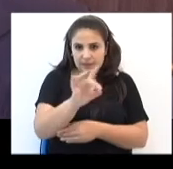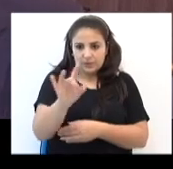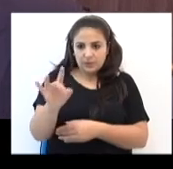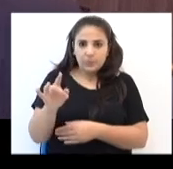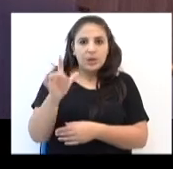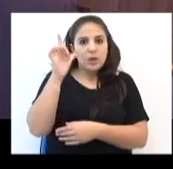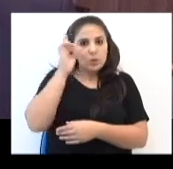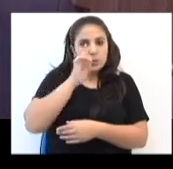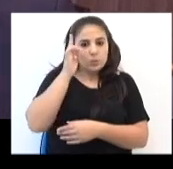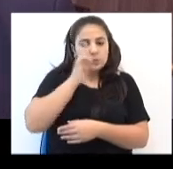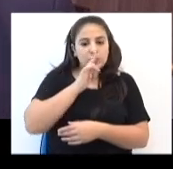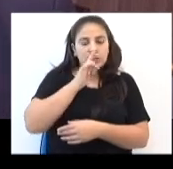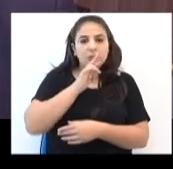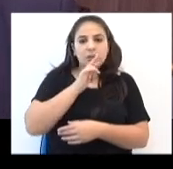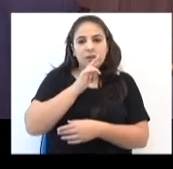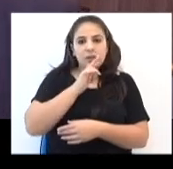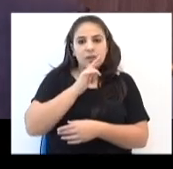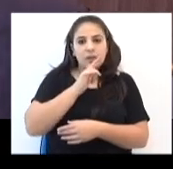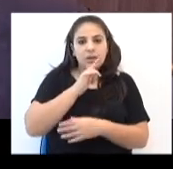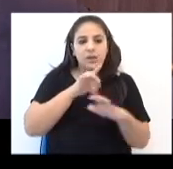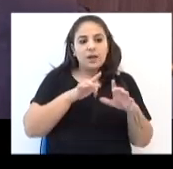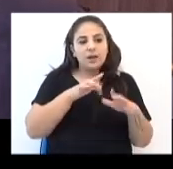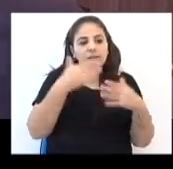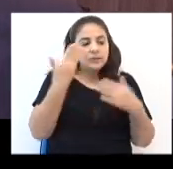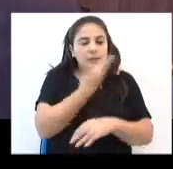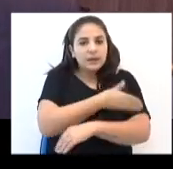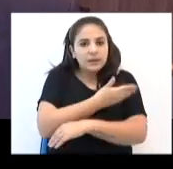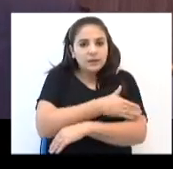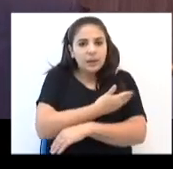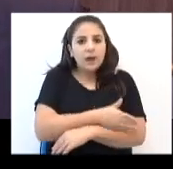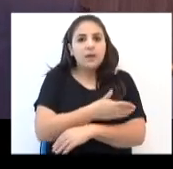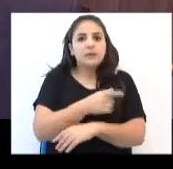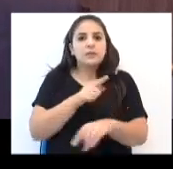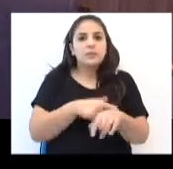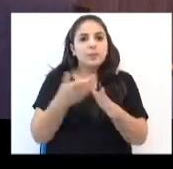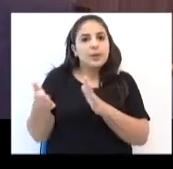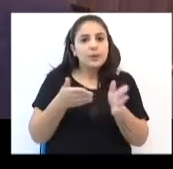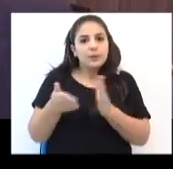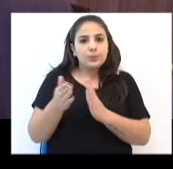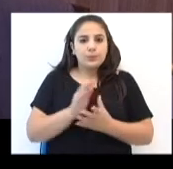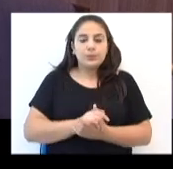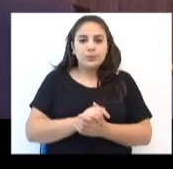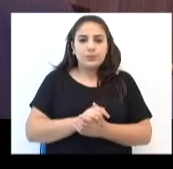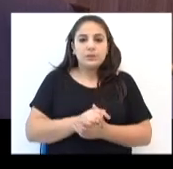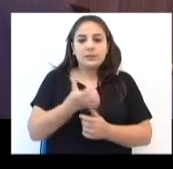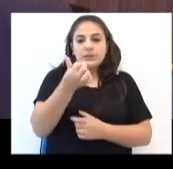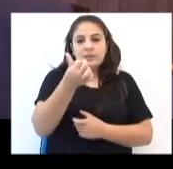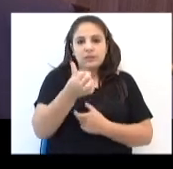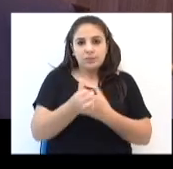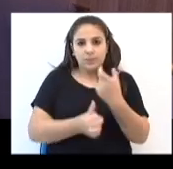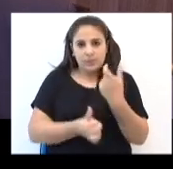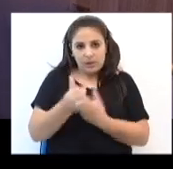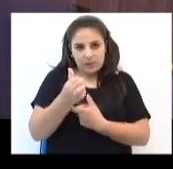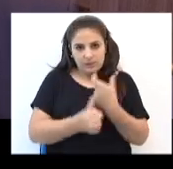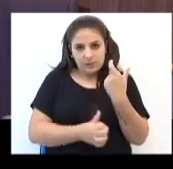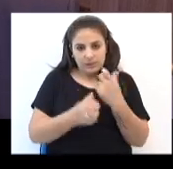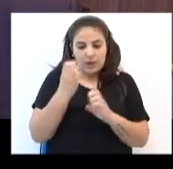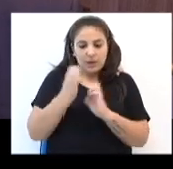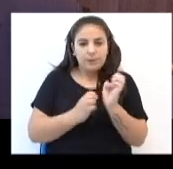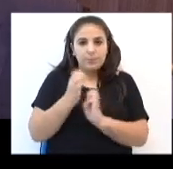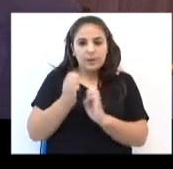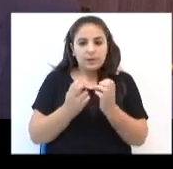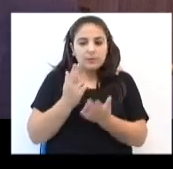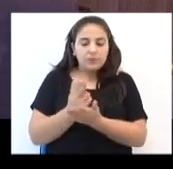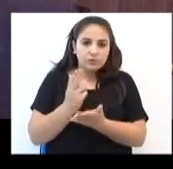para que se realoquem ou para que treinem nesse período outra atividade. Por seis meses a empresa vai